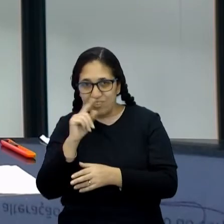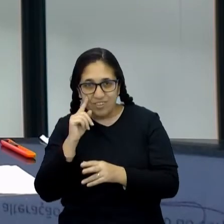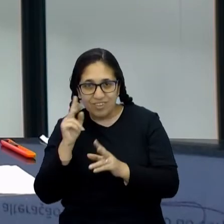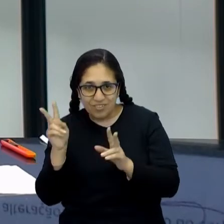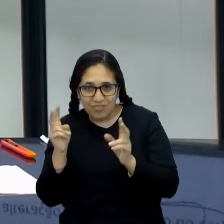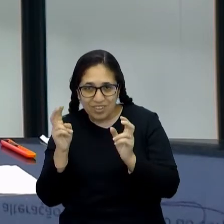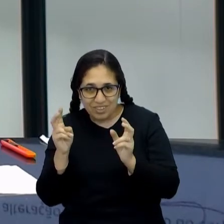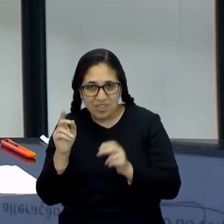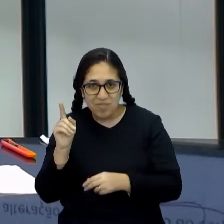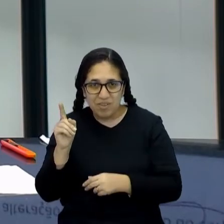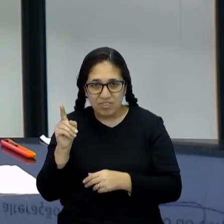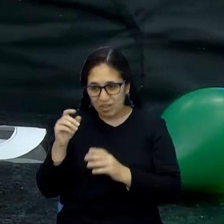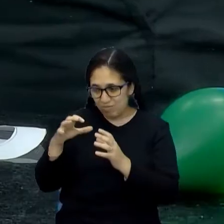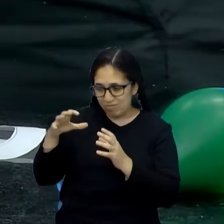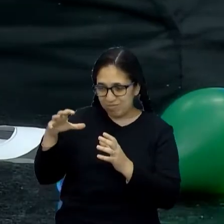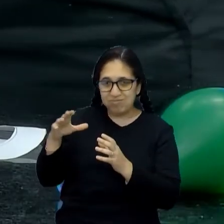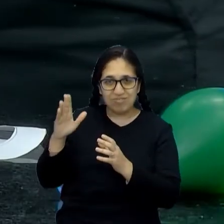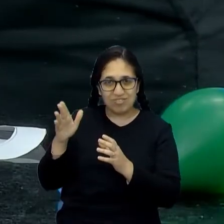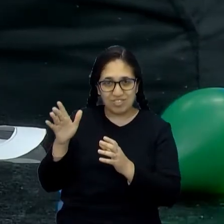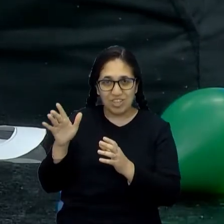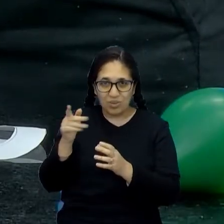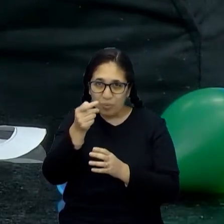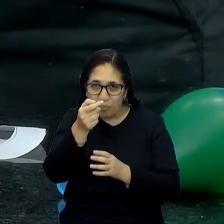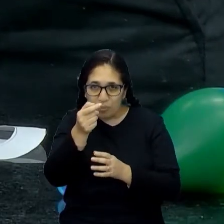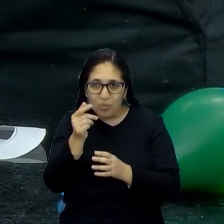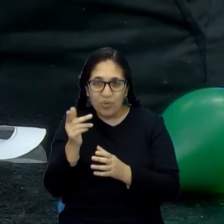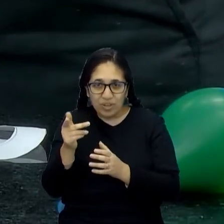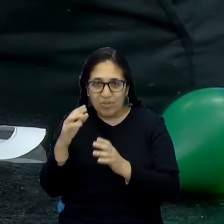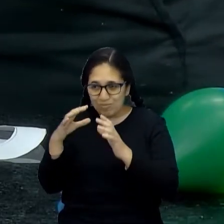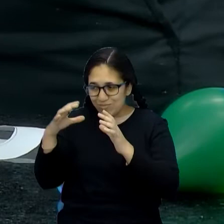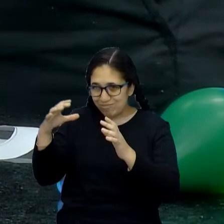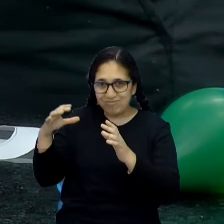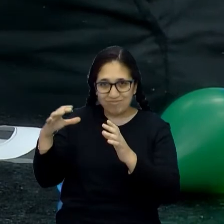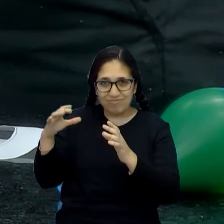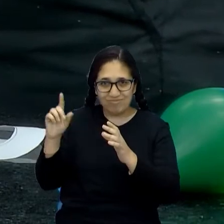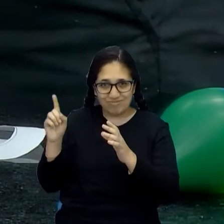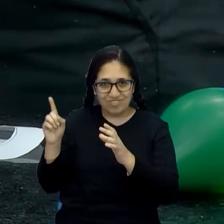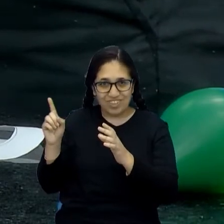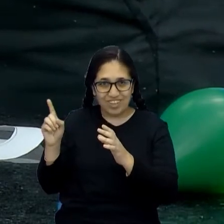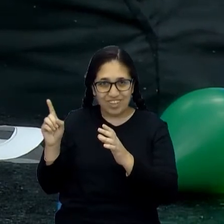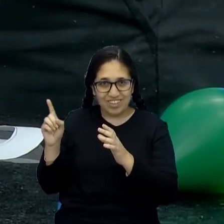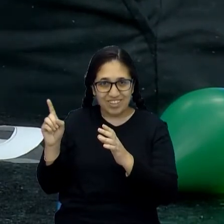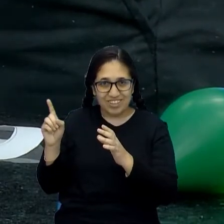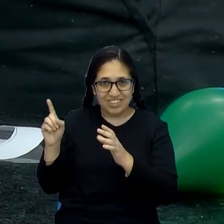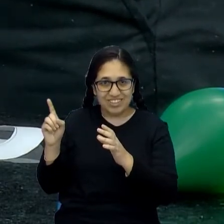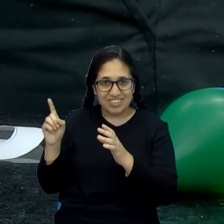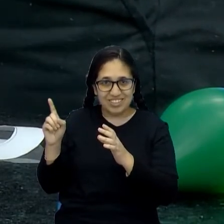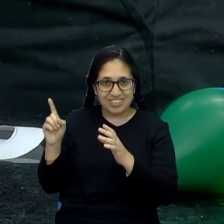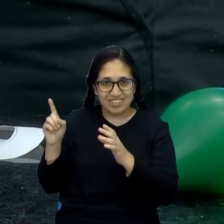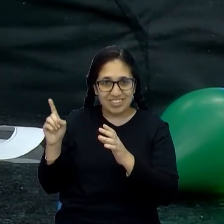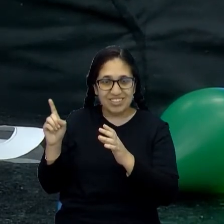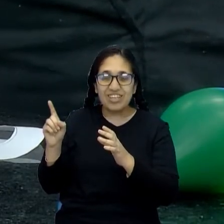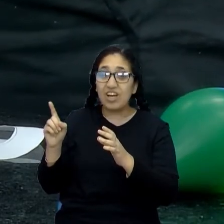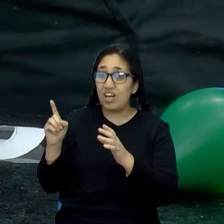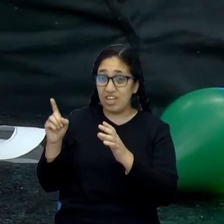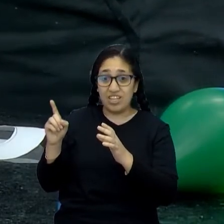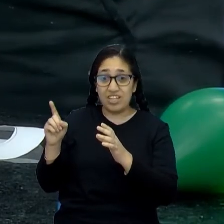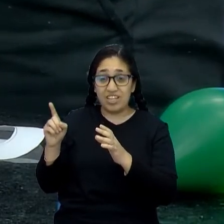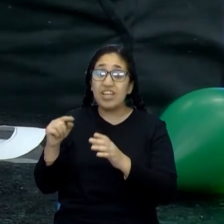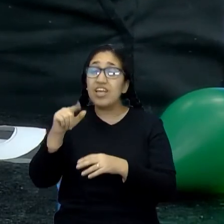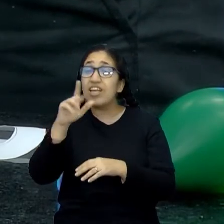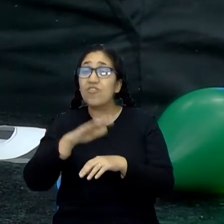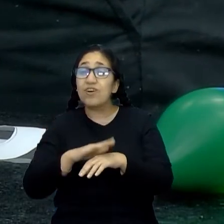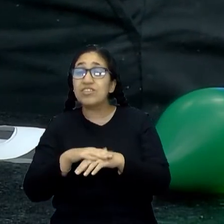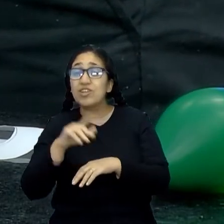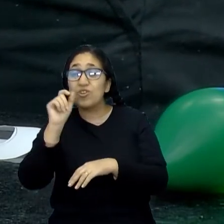vendo, né? Que tá aumentando, pelo menos aqui na bolinha, né? Na entrada, tá aumentando bastante. Então, e quem tá